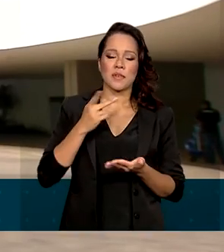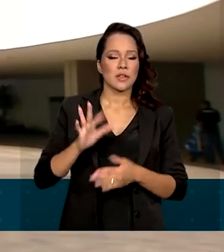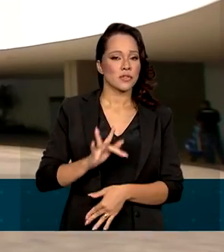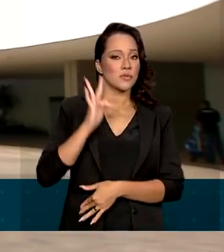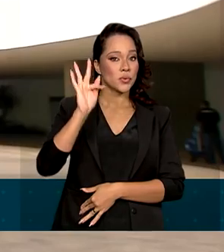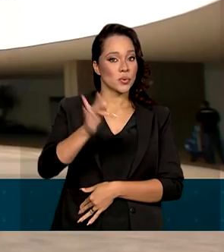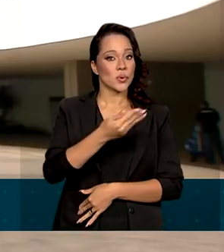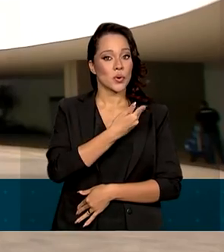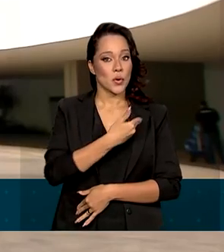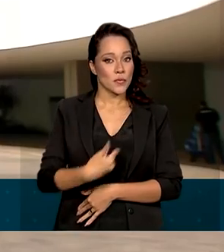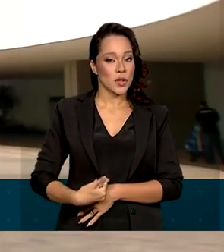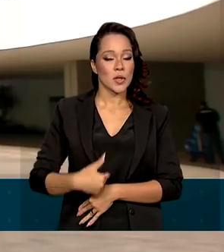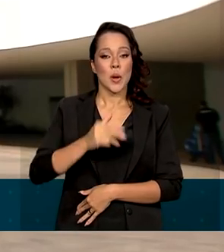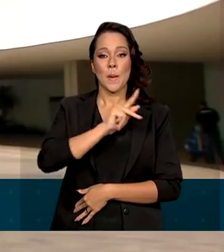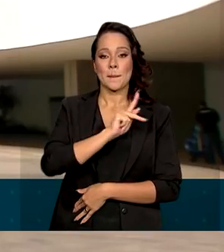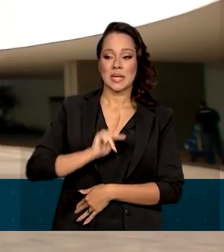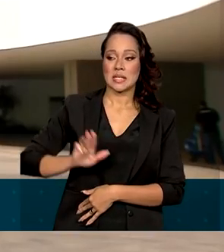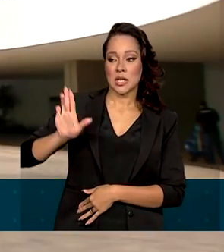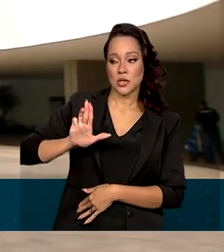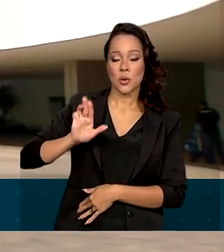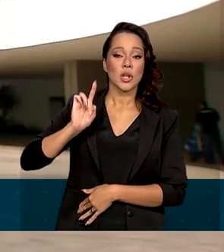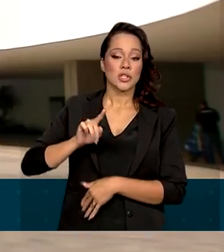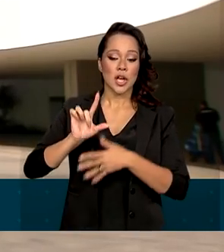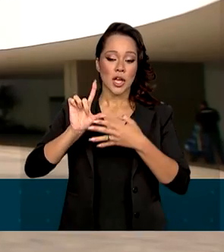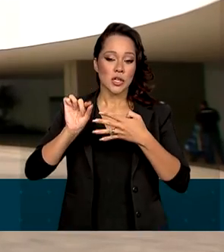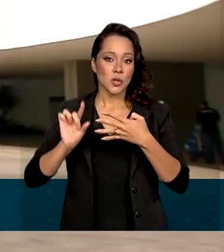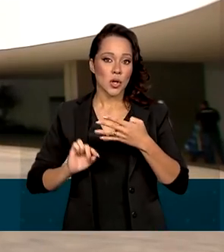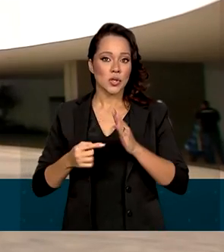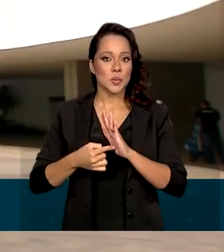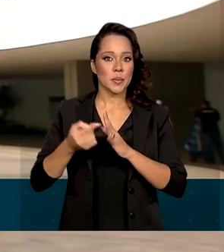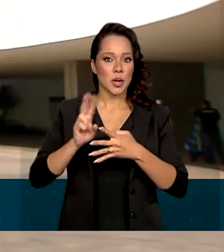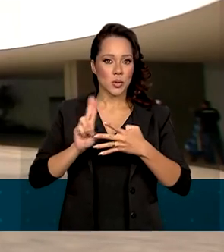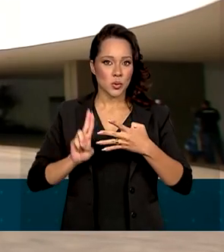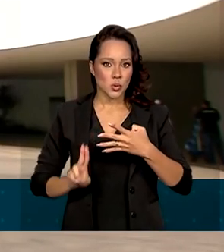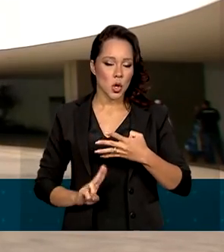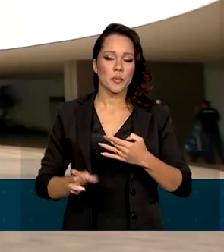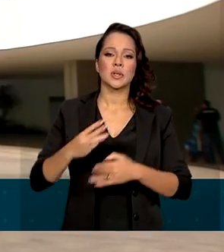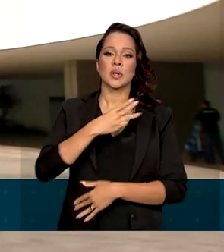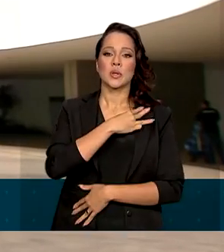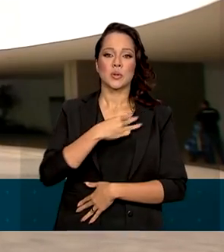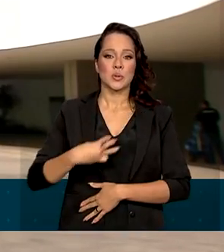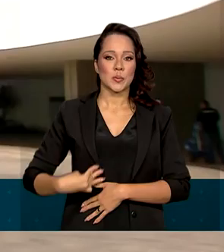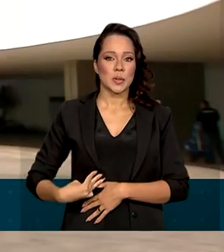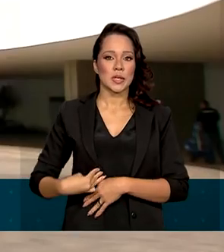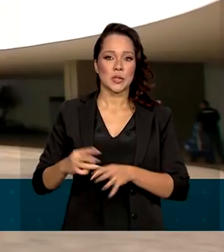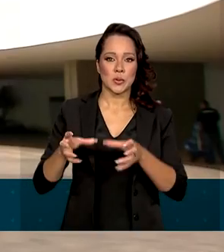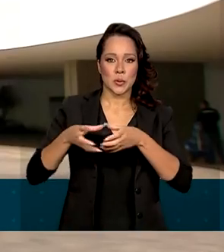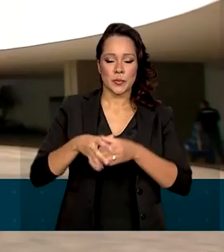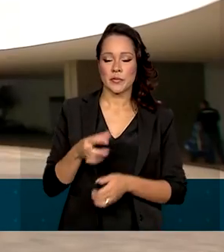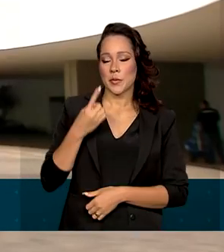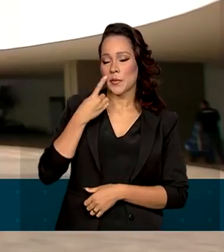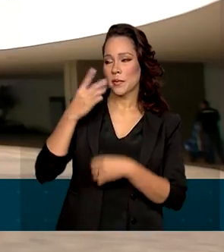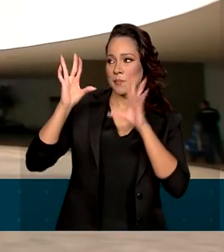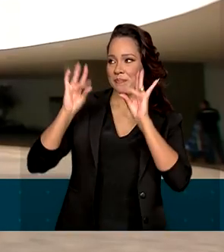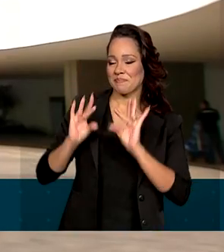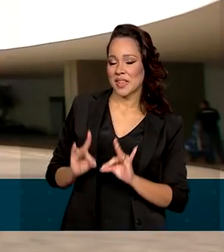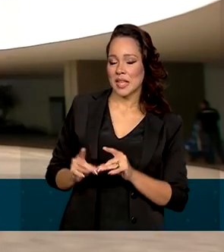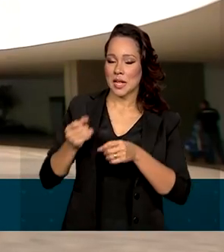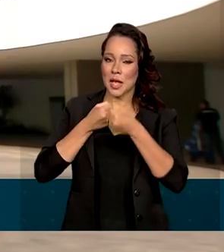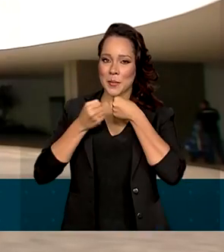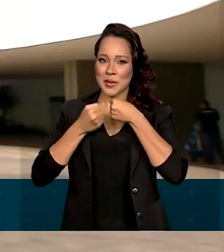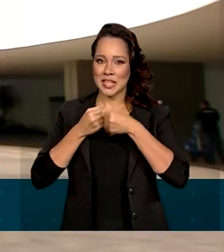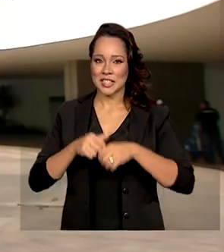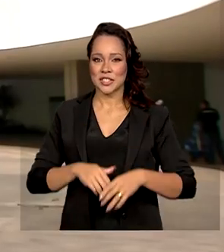futuro, governo, né, o presidente eleito já definiu os primeiros nomes que vão compor o primeiro escalão. Vamos ver mais detalhes na